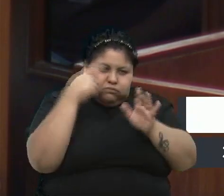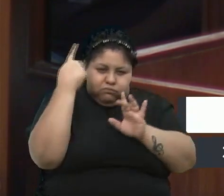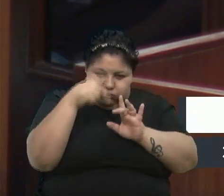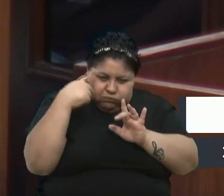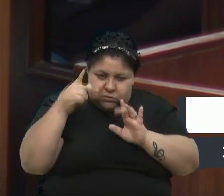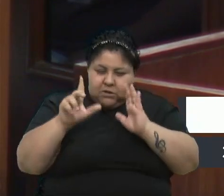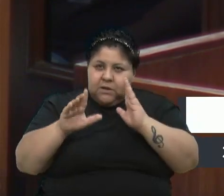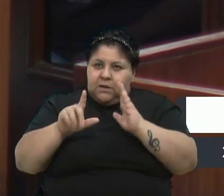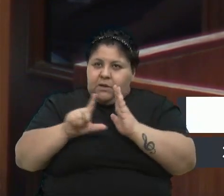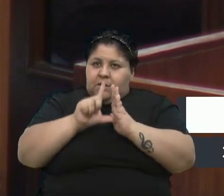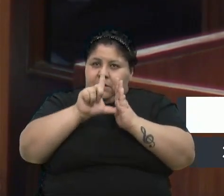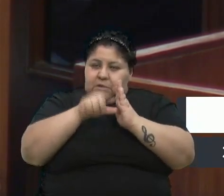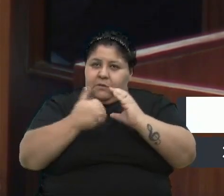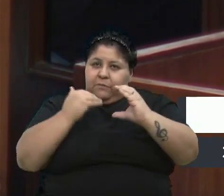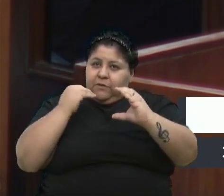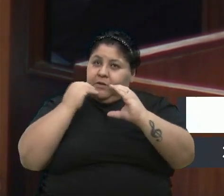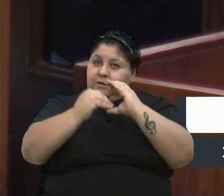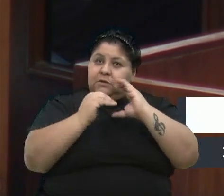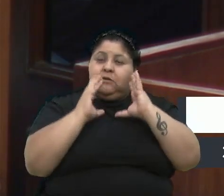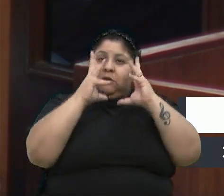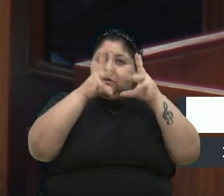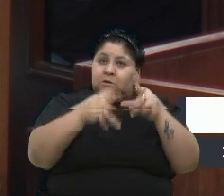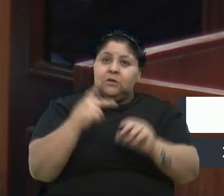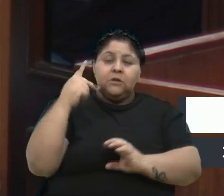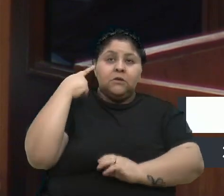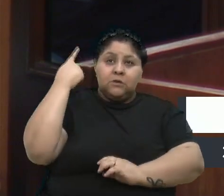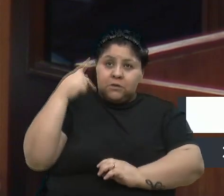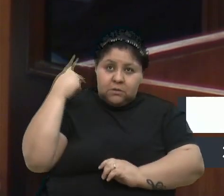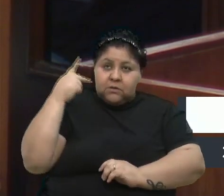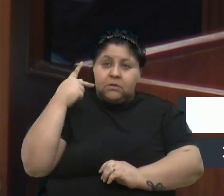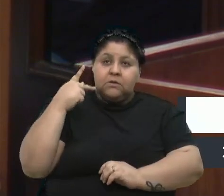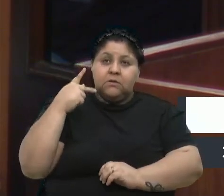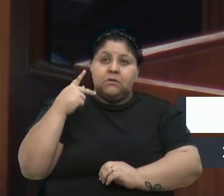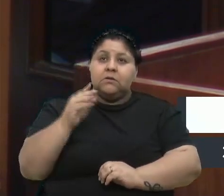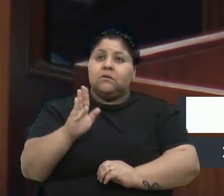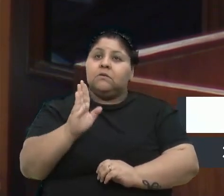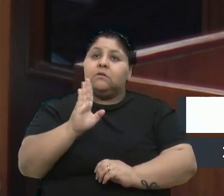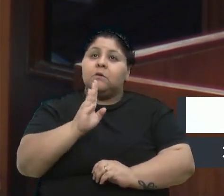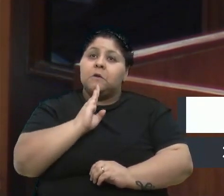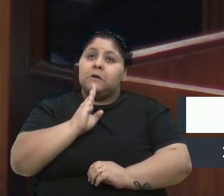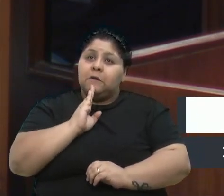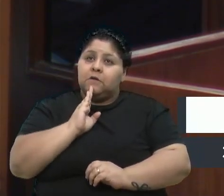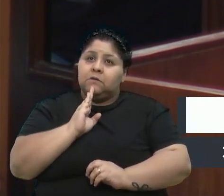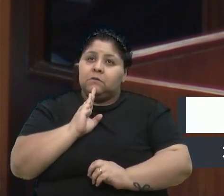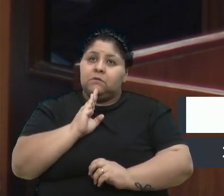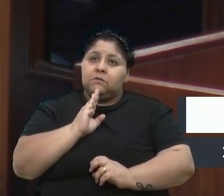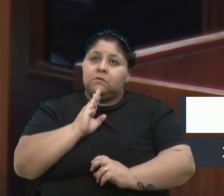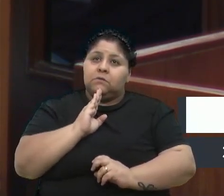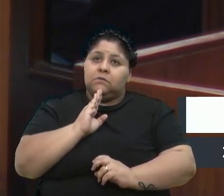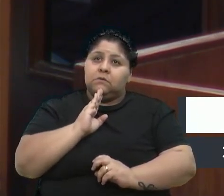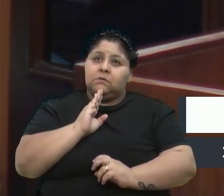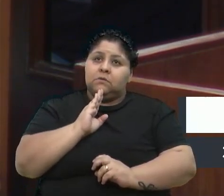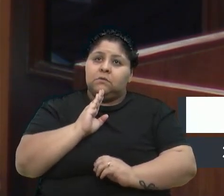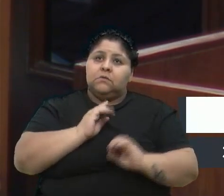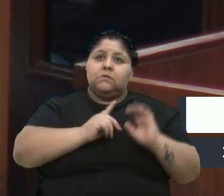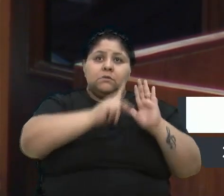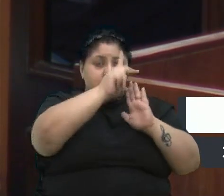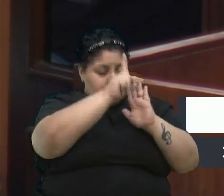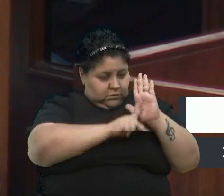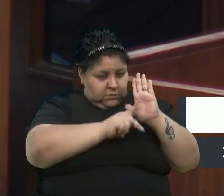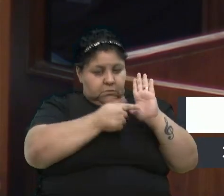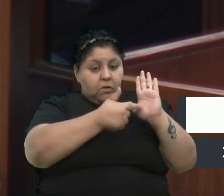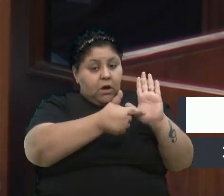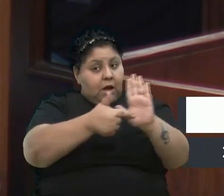encaminhar por PDF para todos os colegas vereadores, para conhecerem os projetos que foram